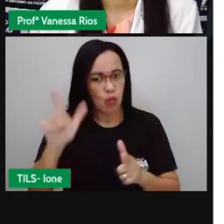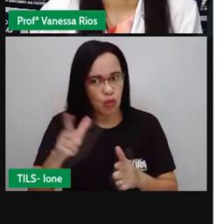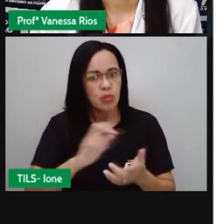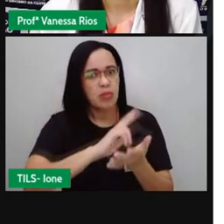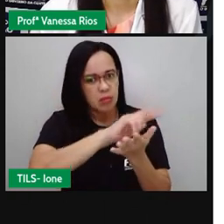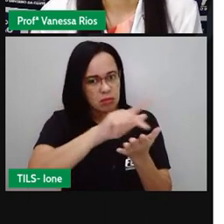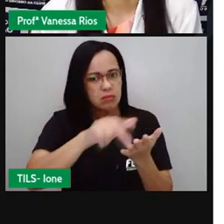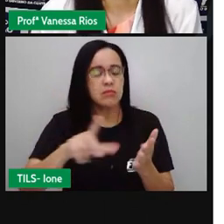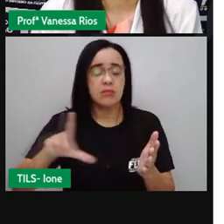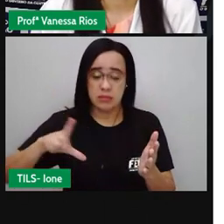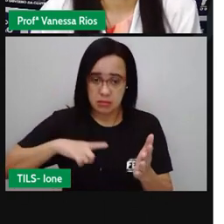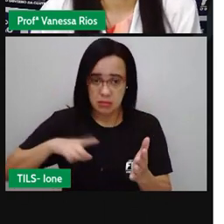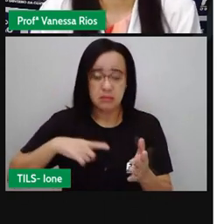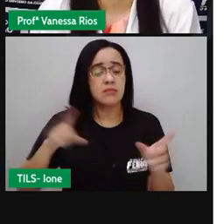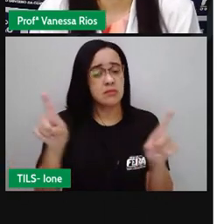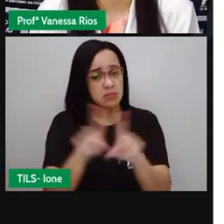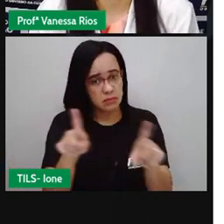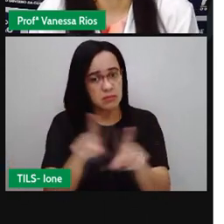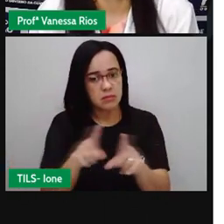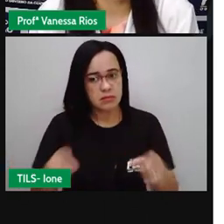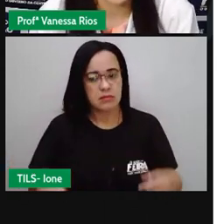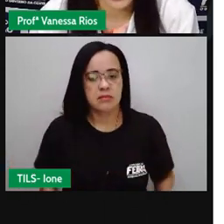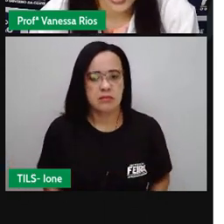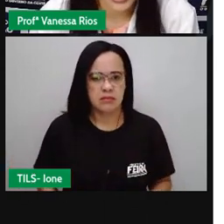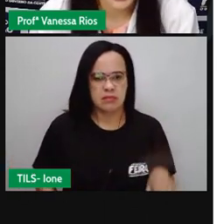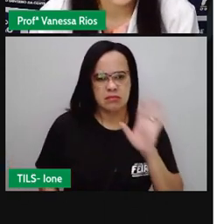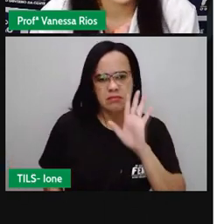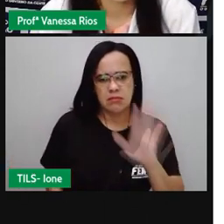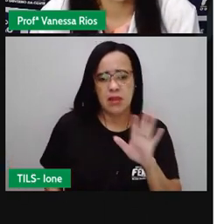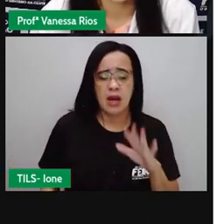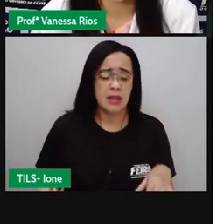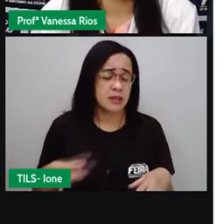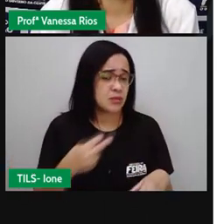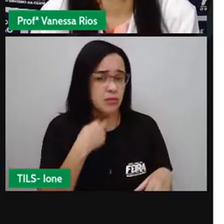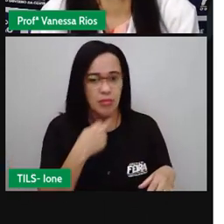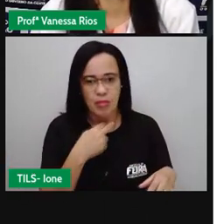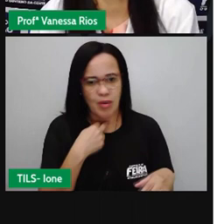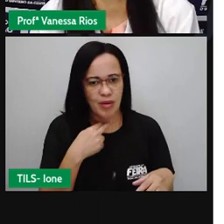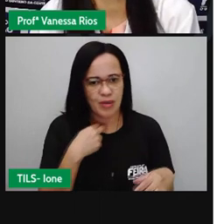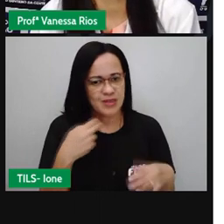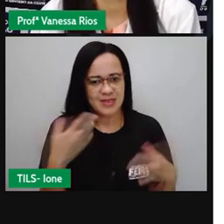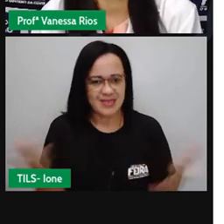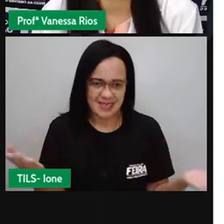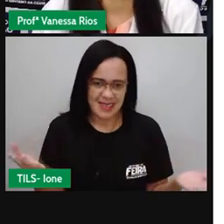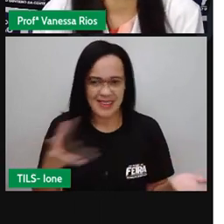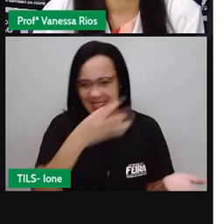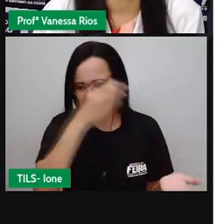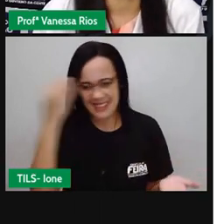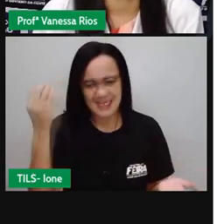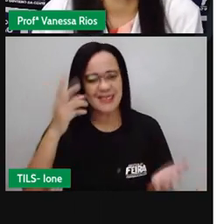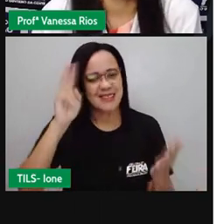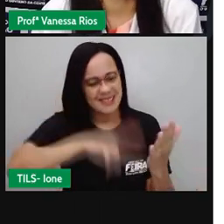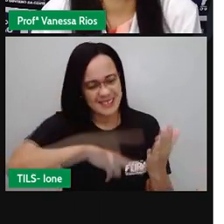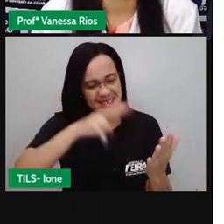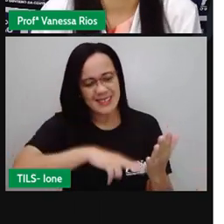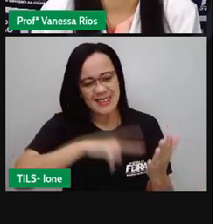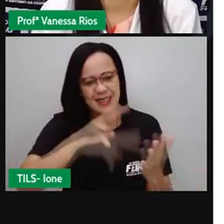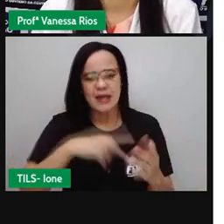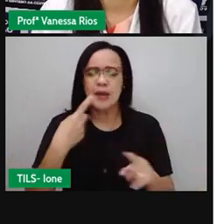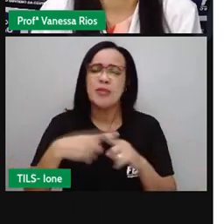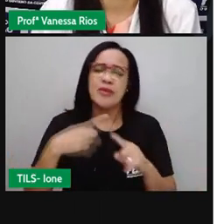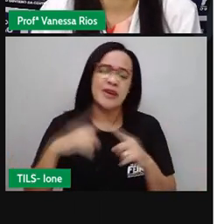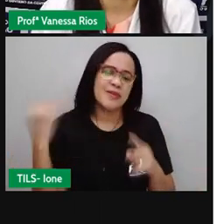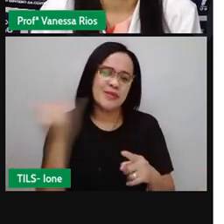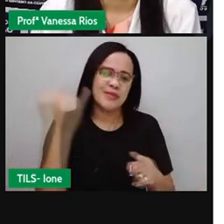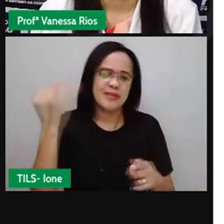E aí a gente não pode deixar de ler uma crônica, né, porque é importante a gente saber como ela acontece, como ela é